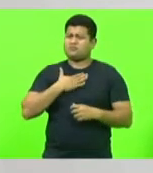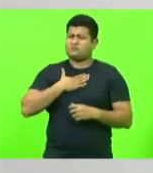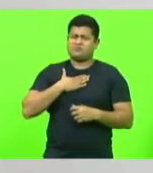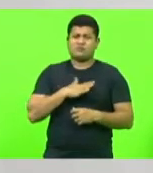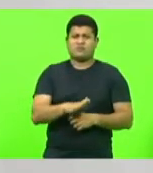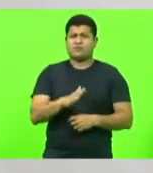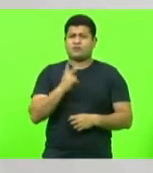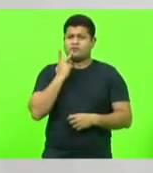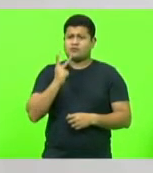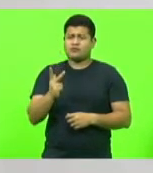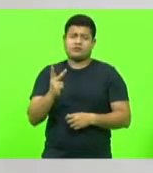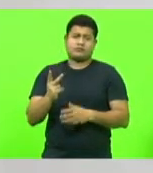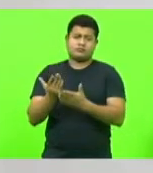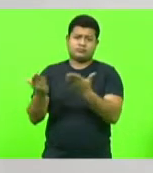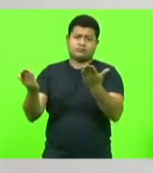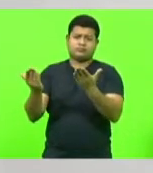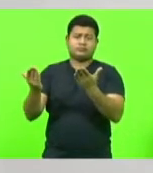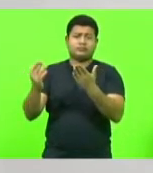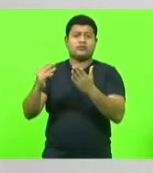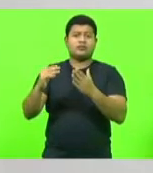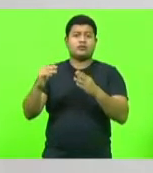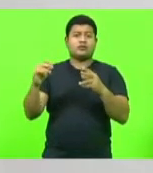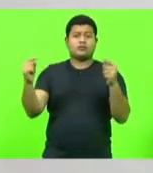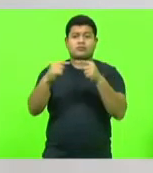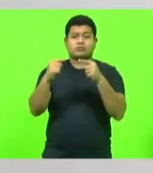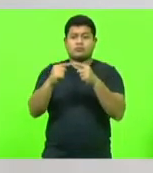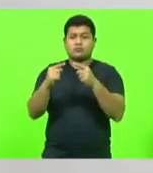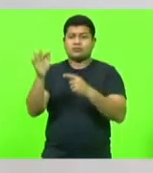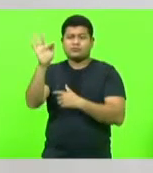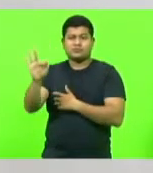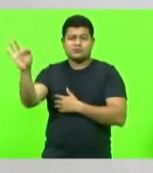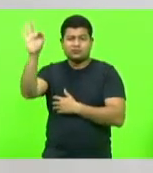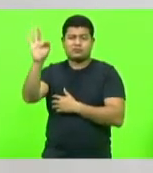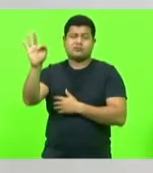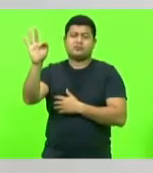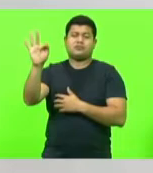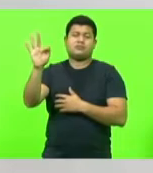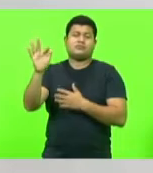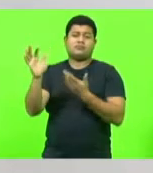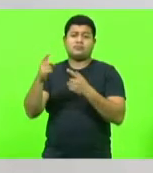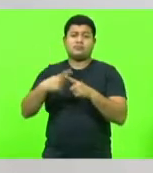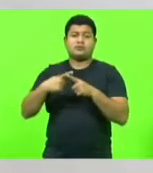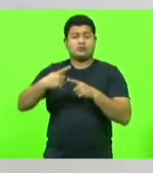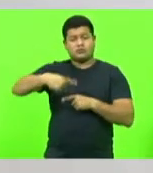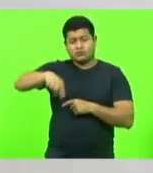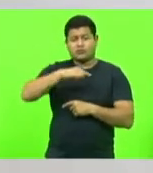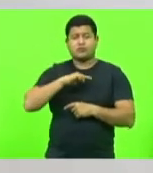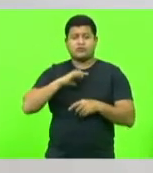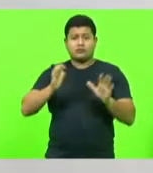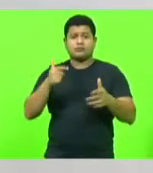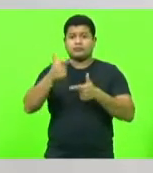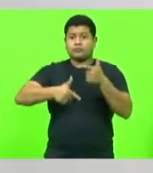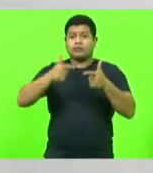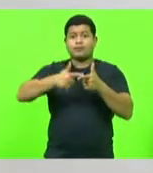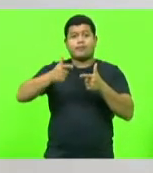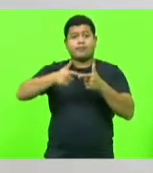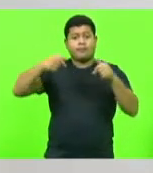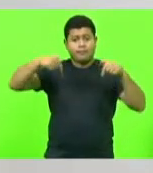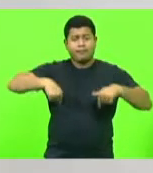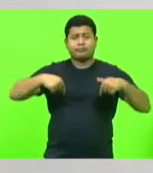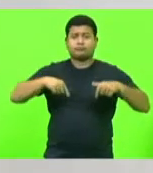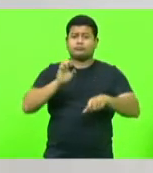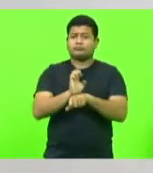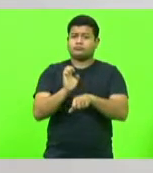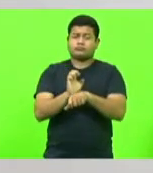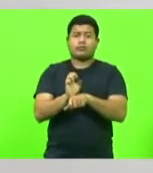federal, até porque nós já temos atribuições e preocupações que nos absorvem todo o tempo aqui no estado de Santa Catarina,